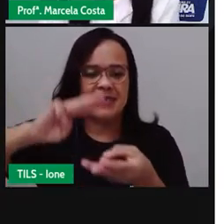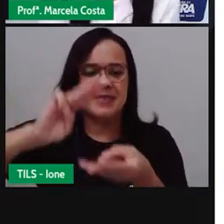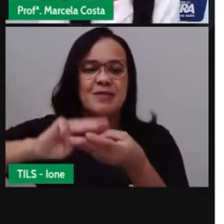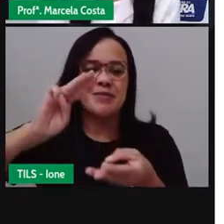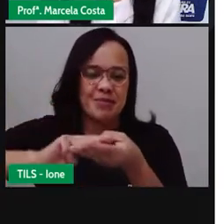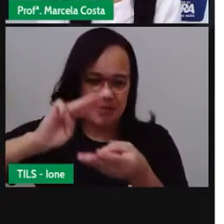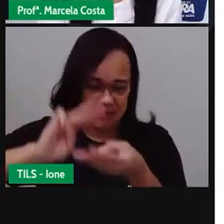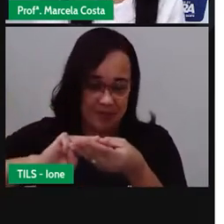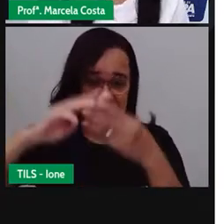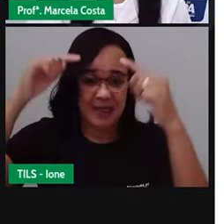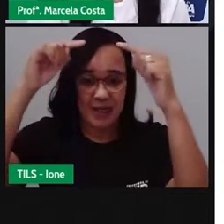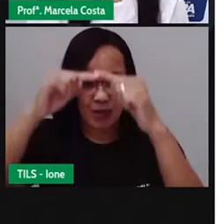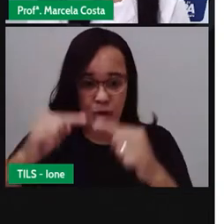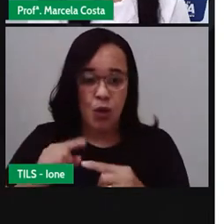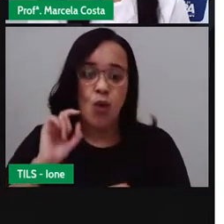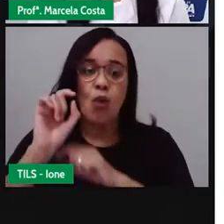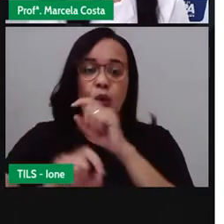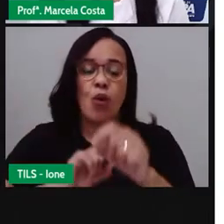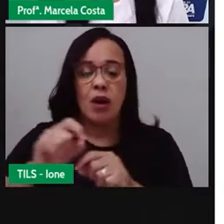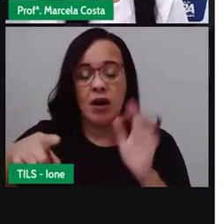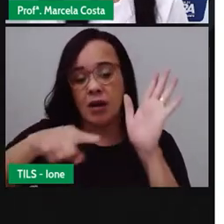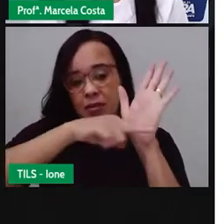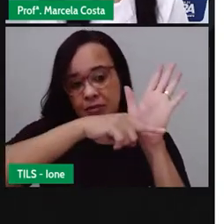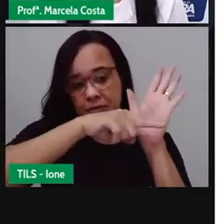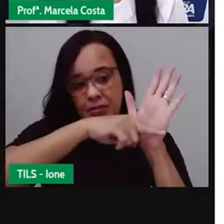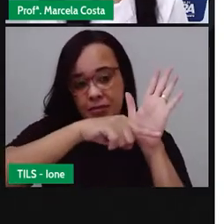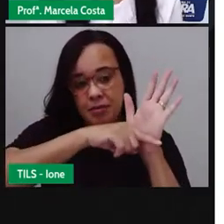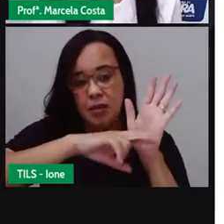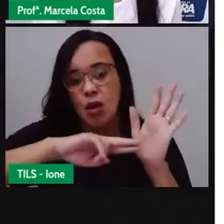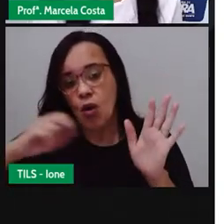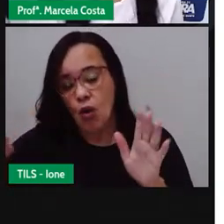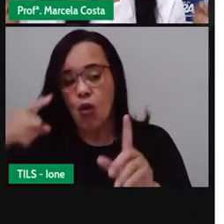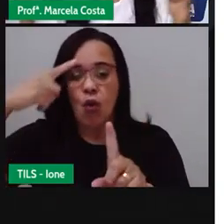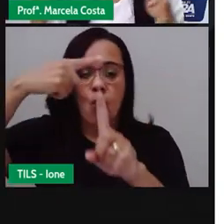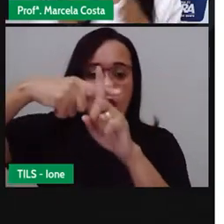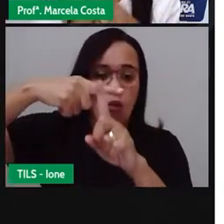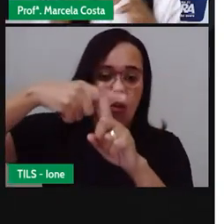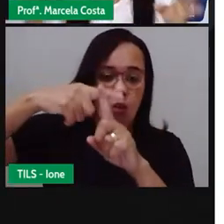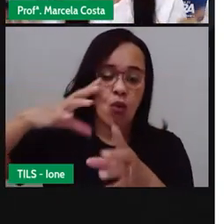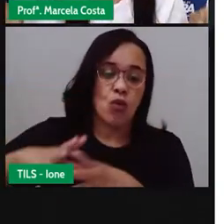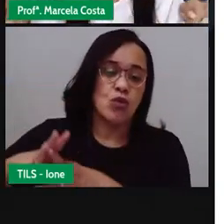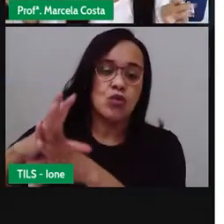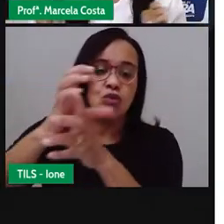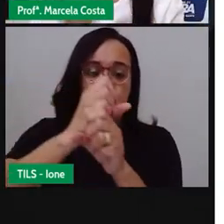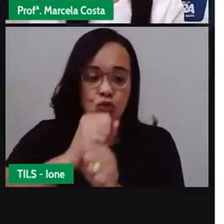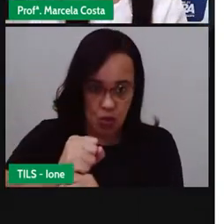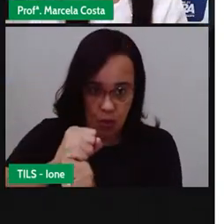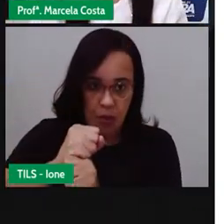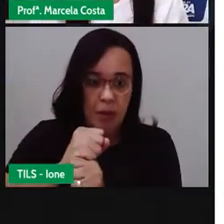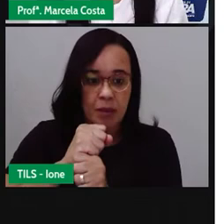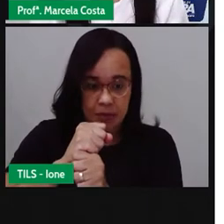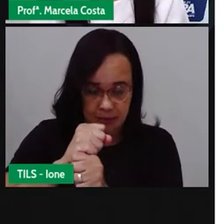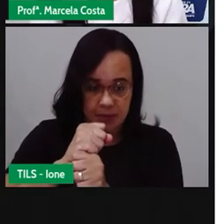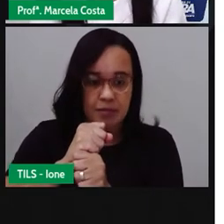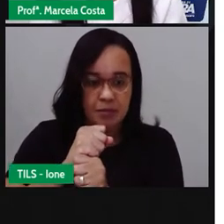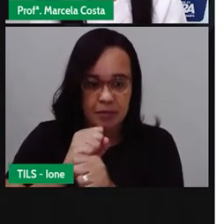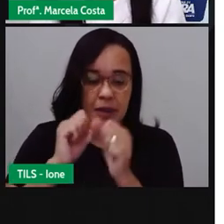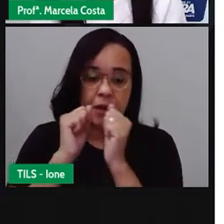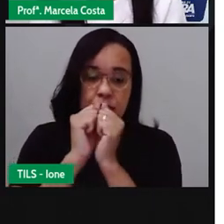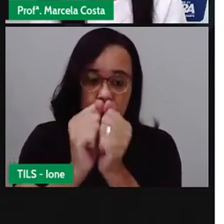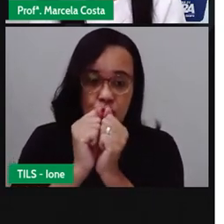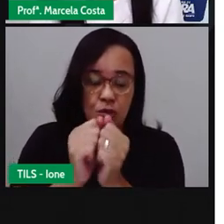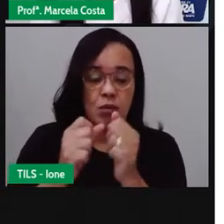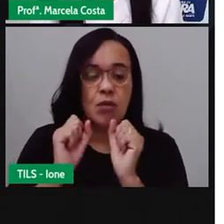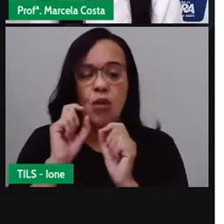envolvendo a adição, né, que é uma operação de soma, de juntar e também